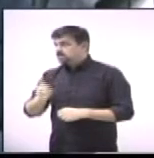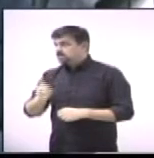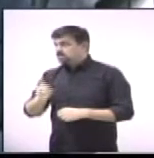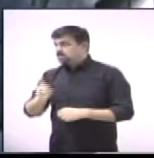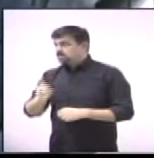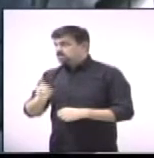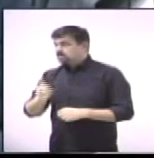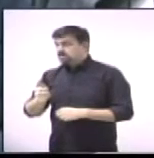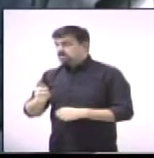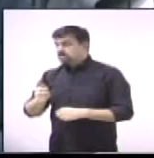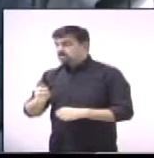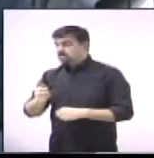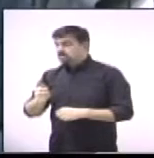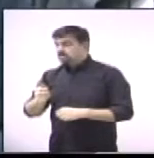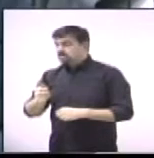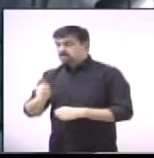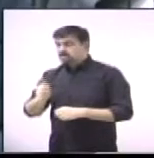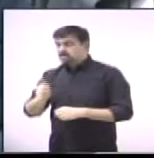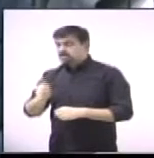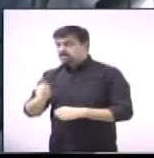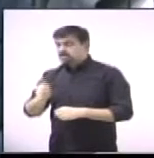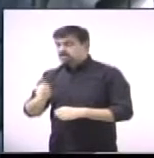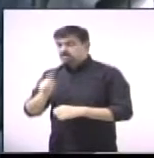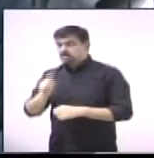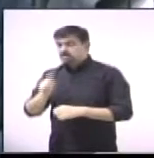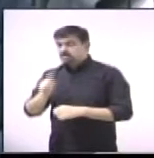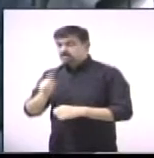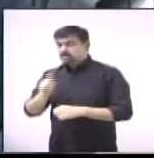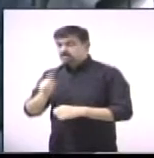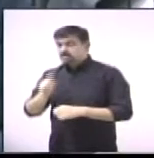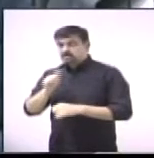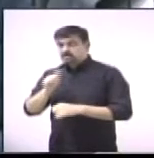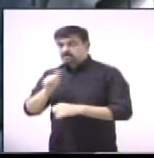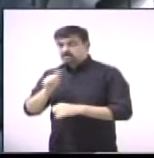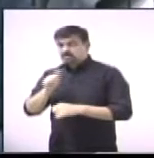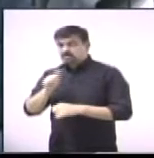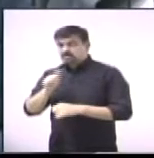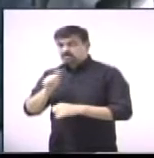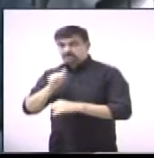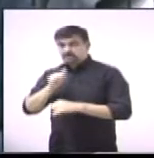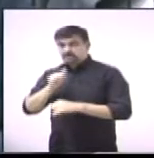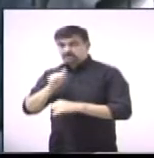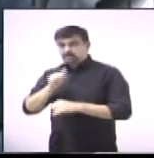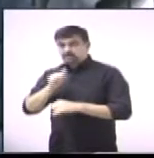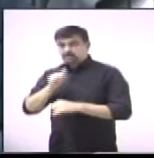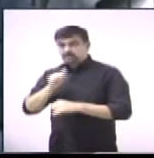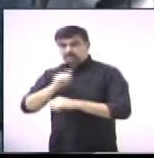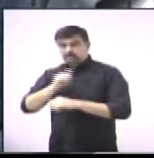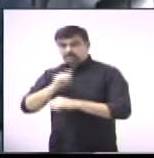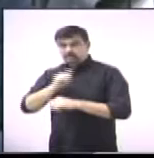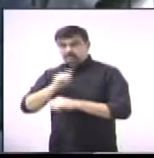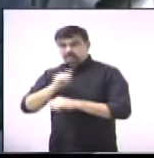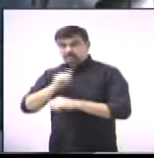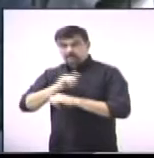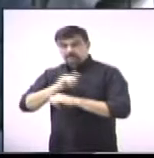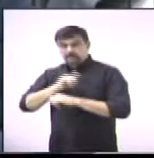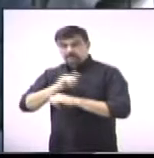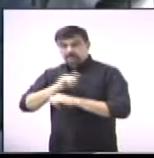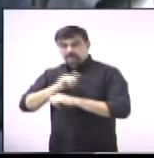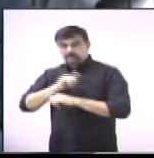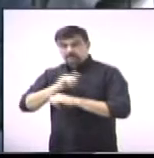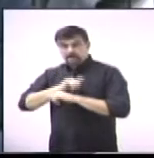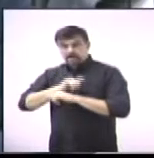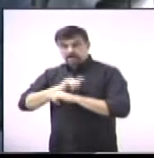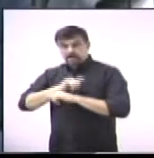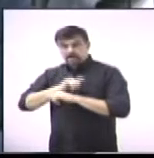o impacto da falta de água e, principalmente, cuidar das nossas nascentes, cuidar dos nossos rios e evitar o desmatamento, principalmente